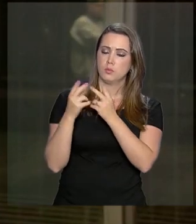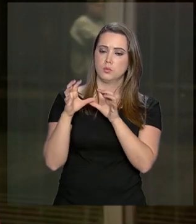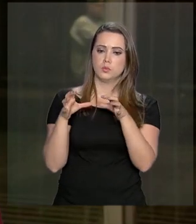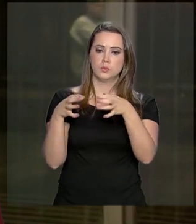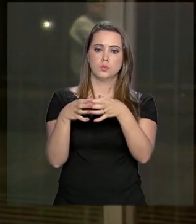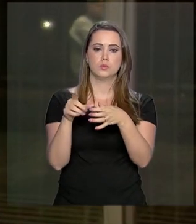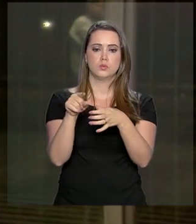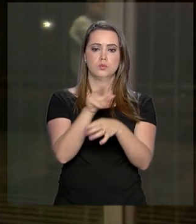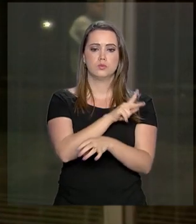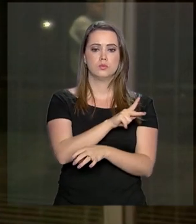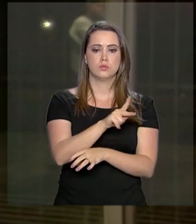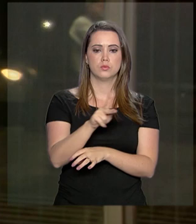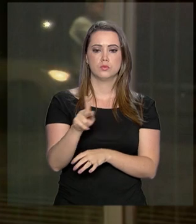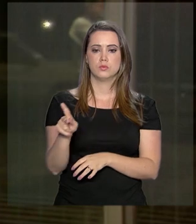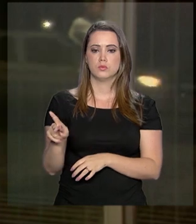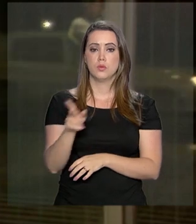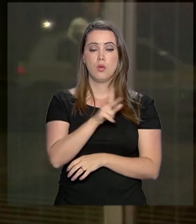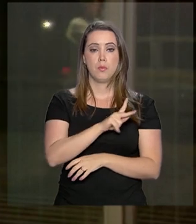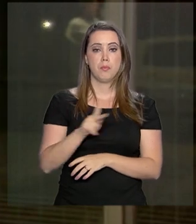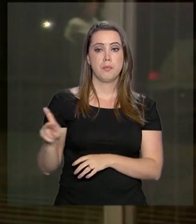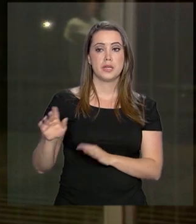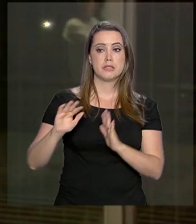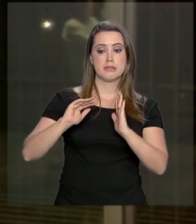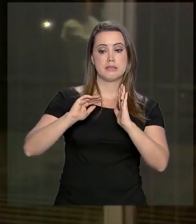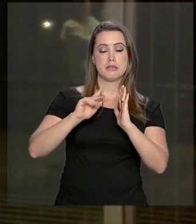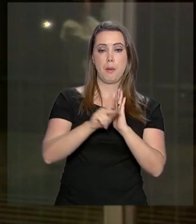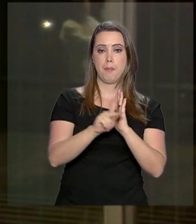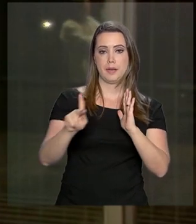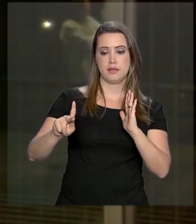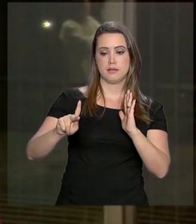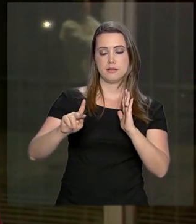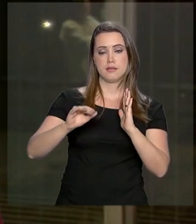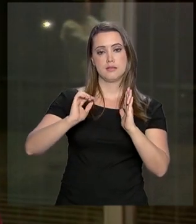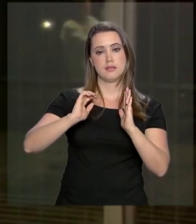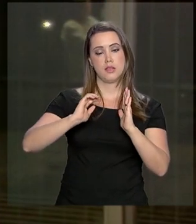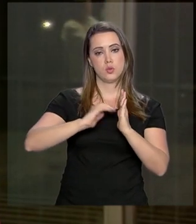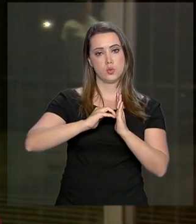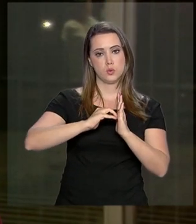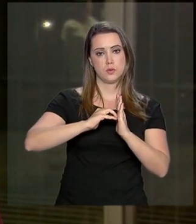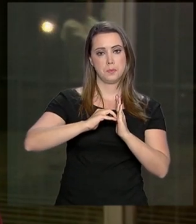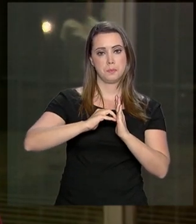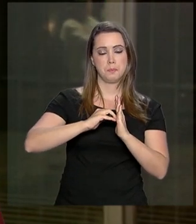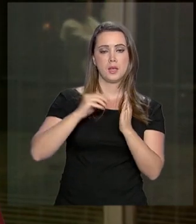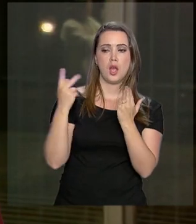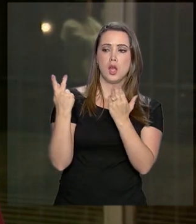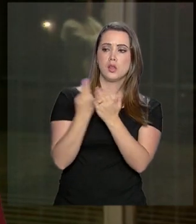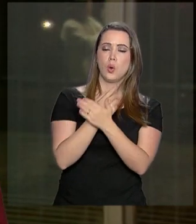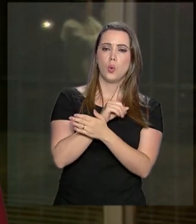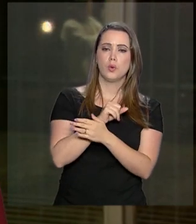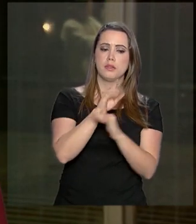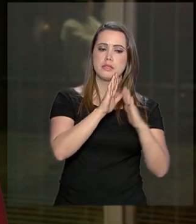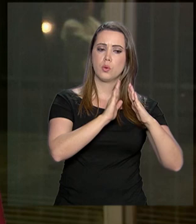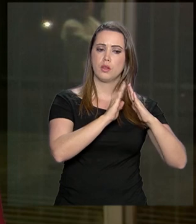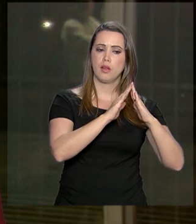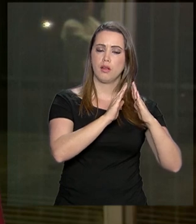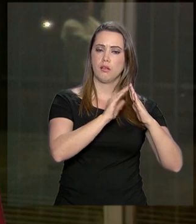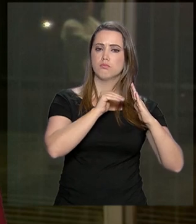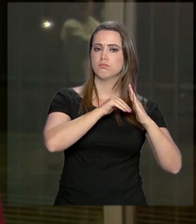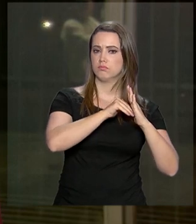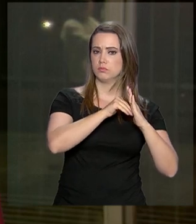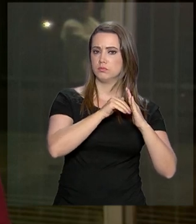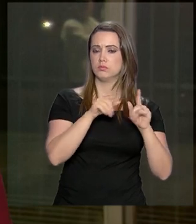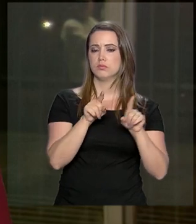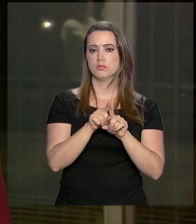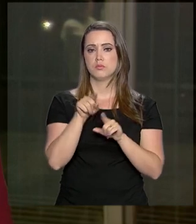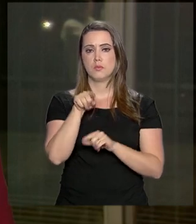com o presidente do Senado, Davi Alcolumbre. Essa reunião foi realizada lá na residência oficial do